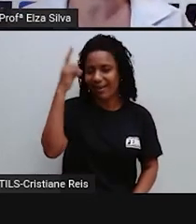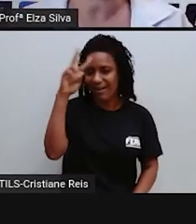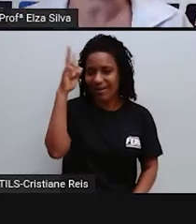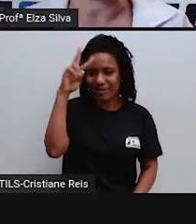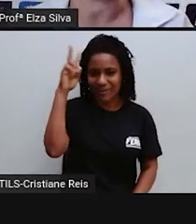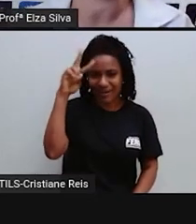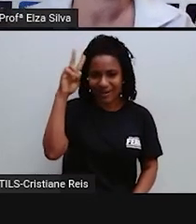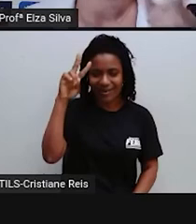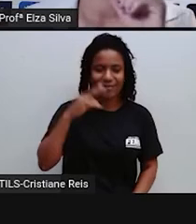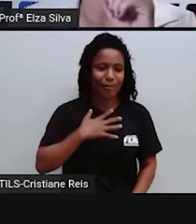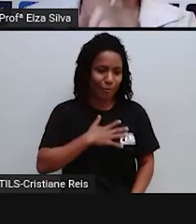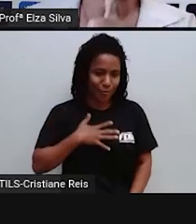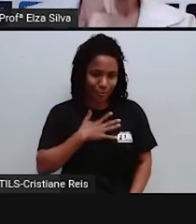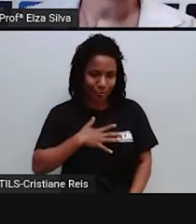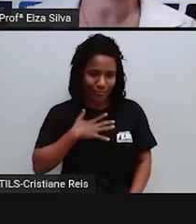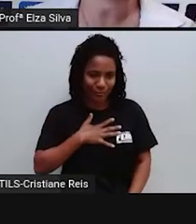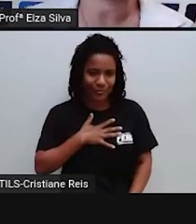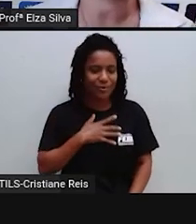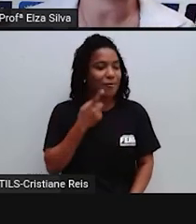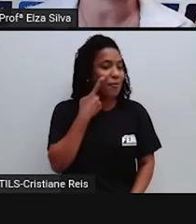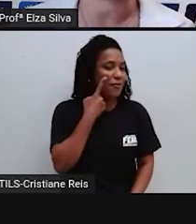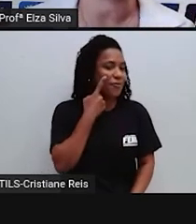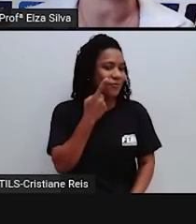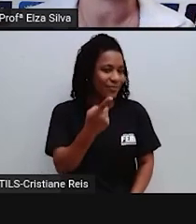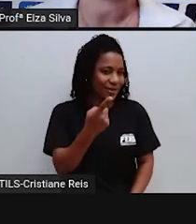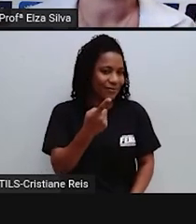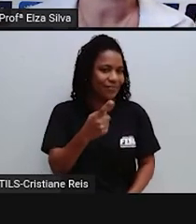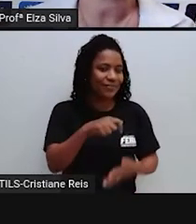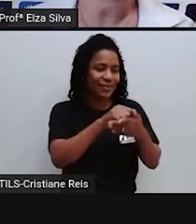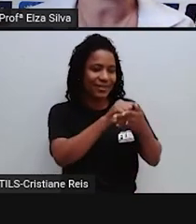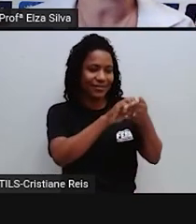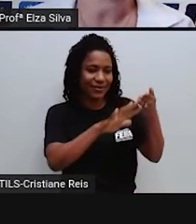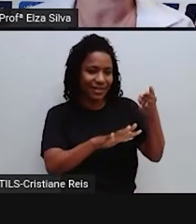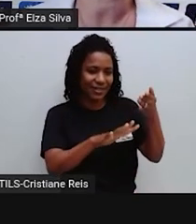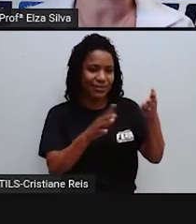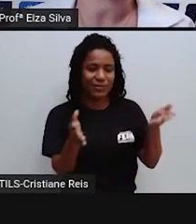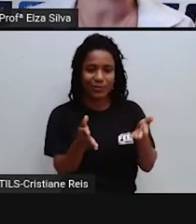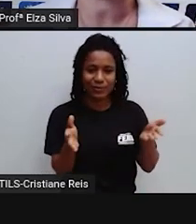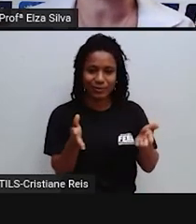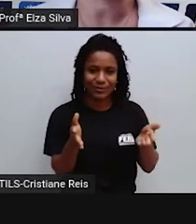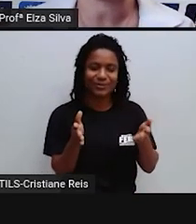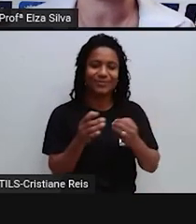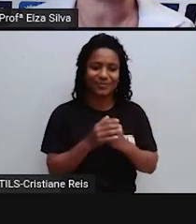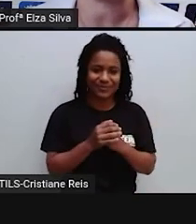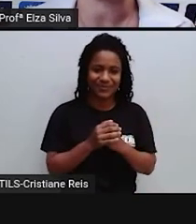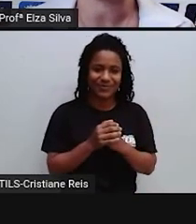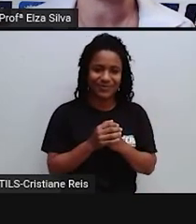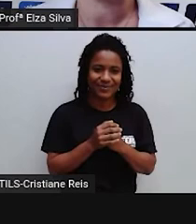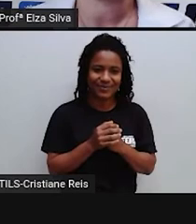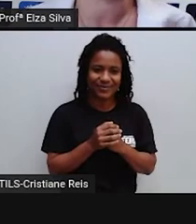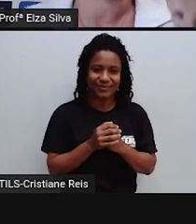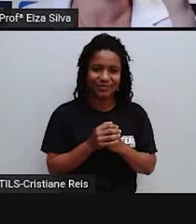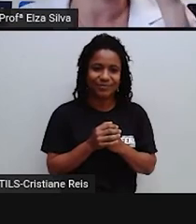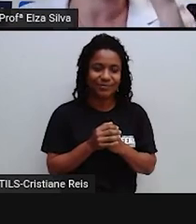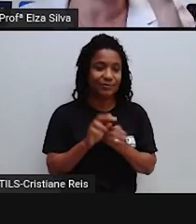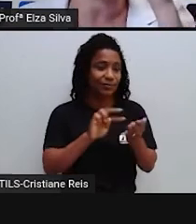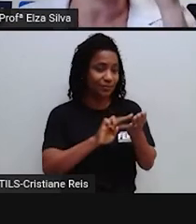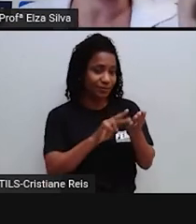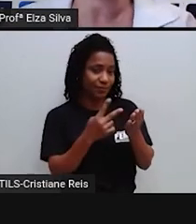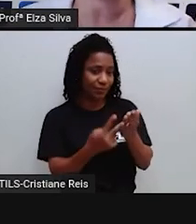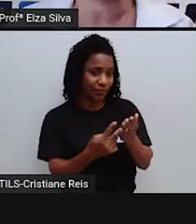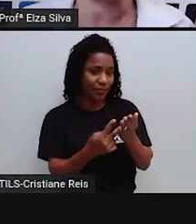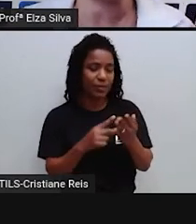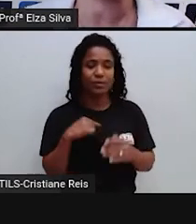De relembrar Então olha aqui A atividade de hoje Think about Our own memories Então nós vamos